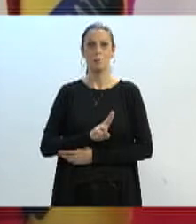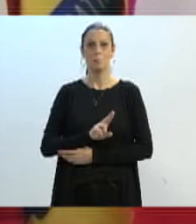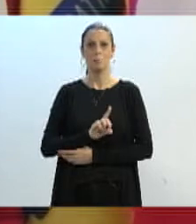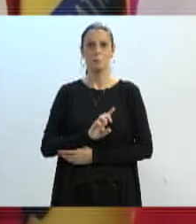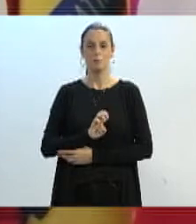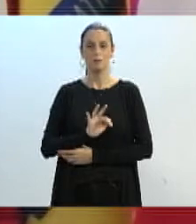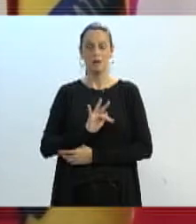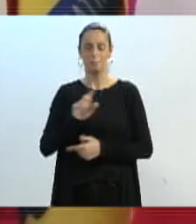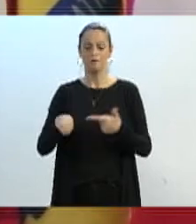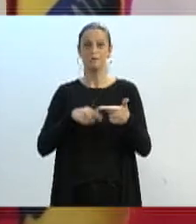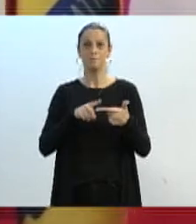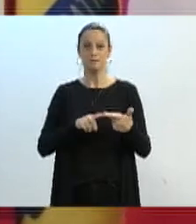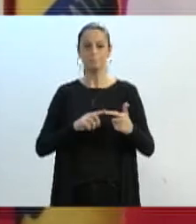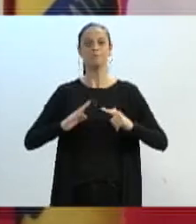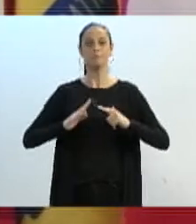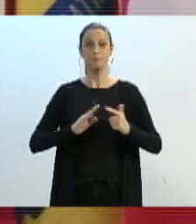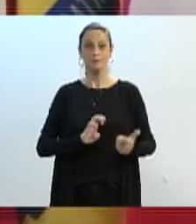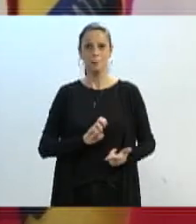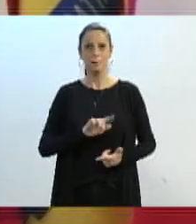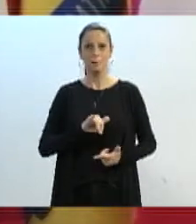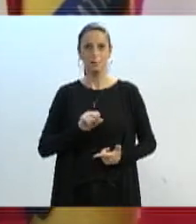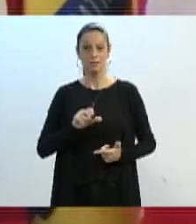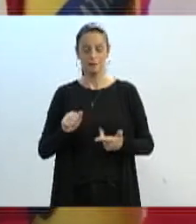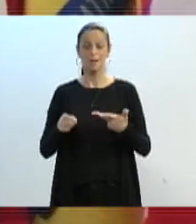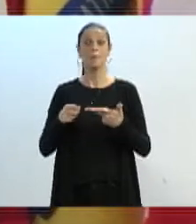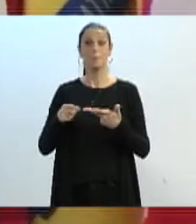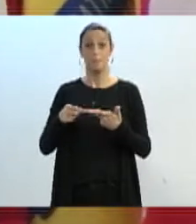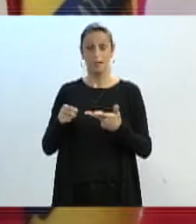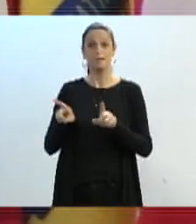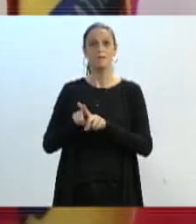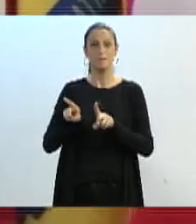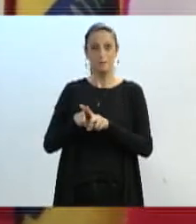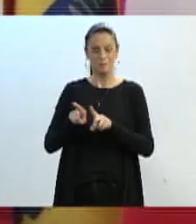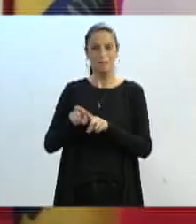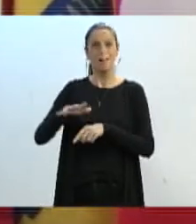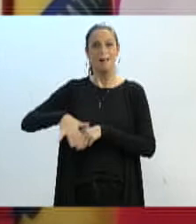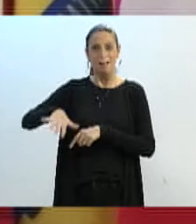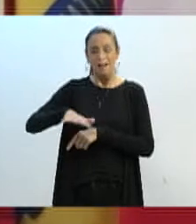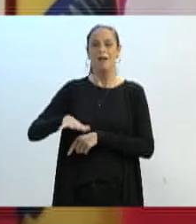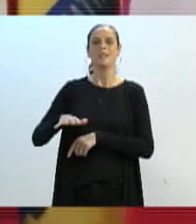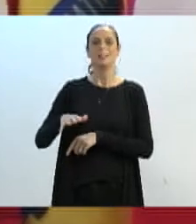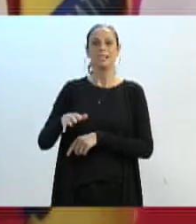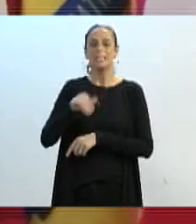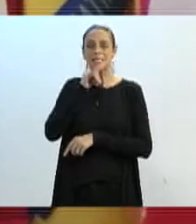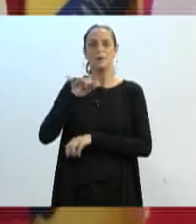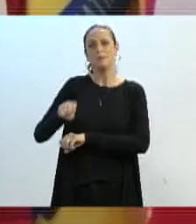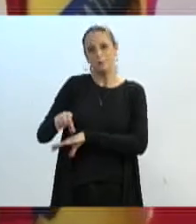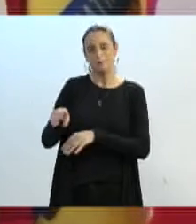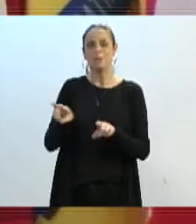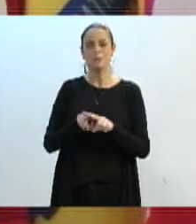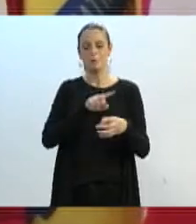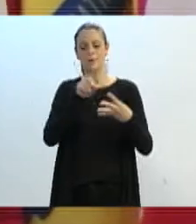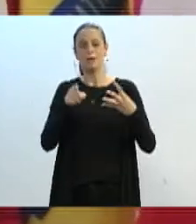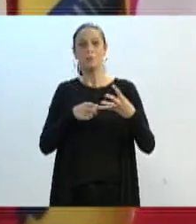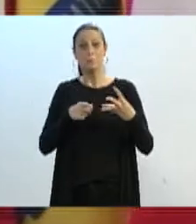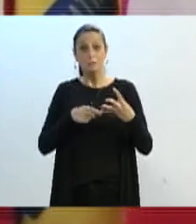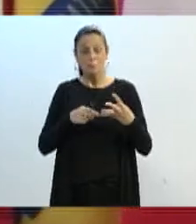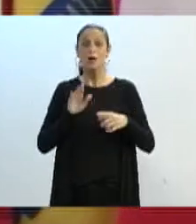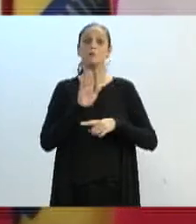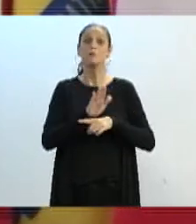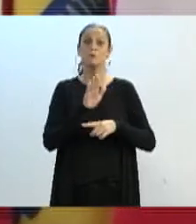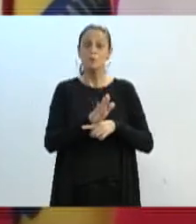de Educação Complementar por Amor, a quem represento aqui hoje, e a Marga da Harlich, da Ajudando o Próximo Blumenau.